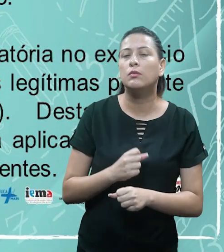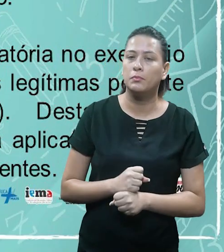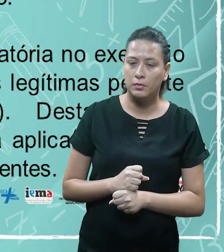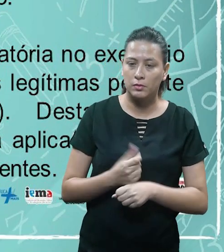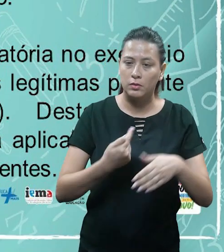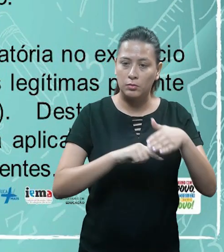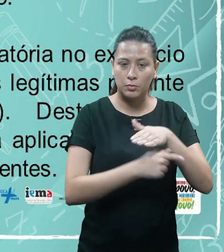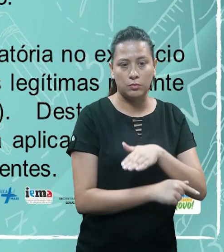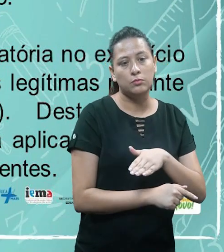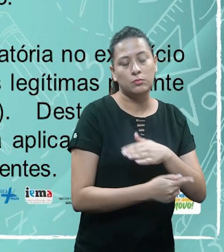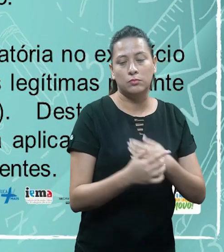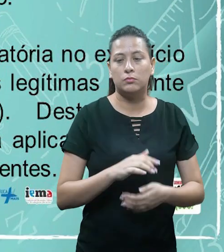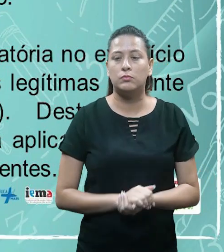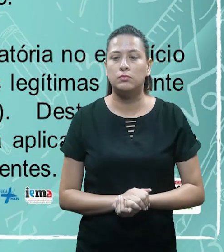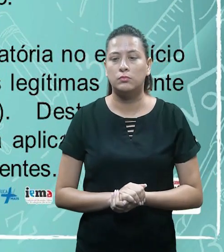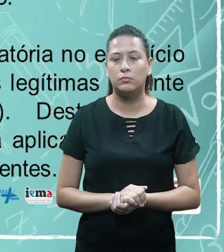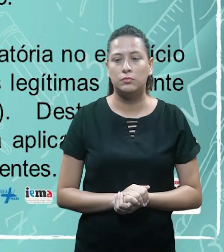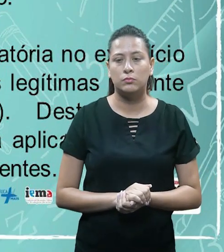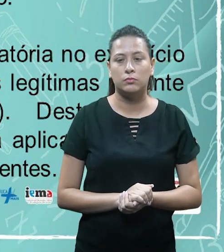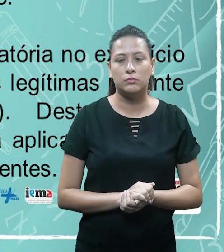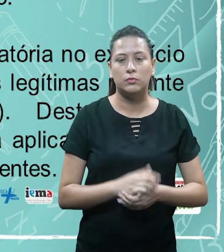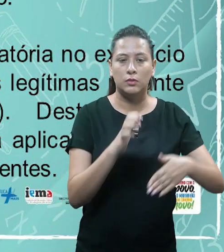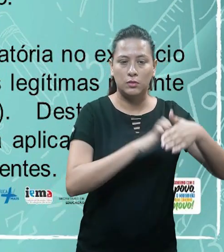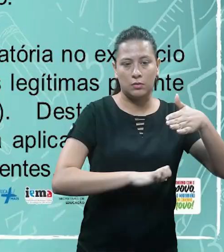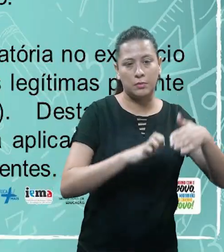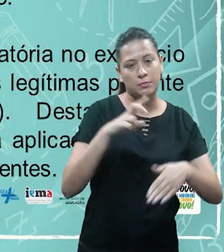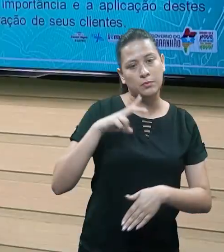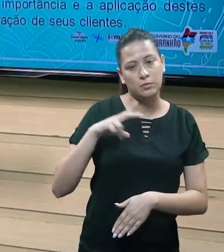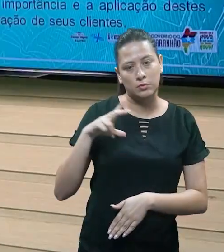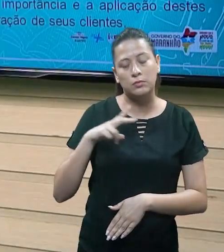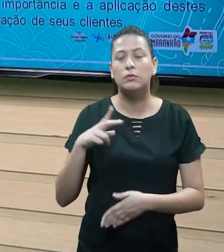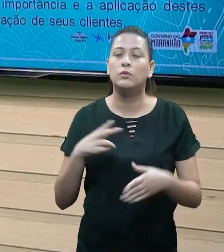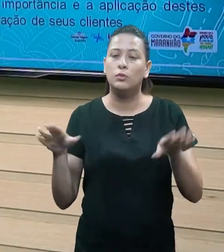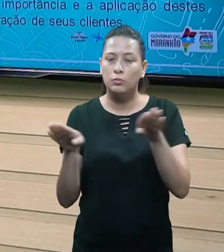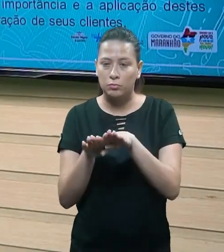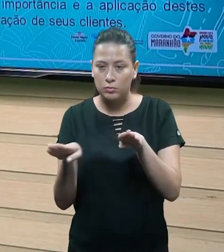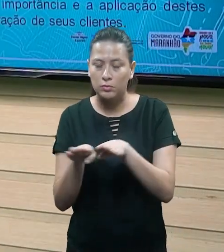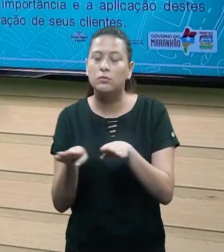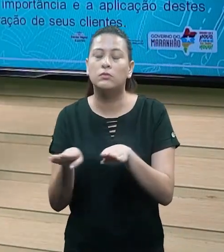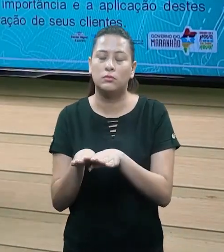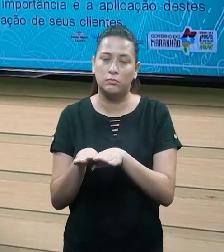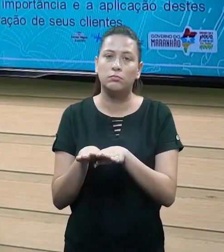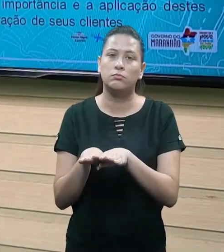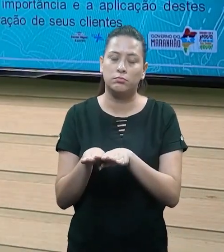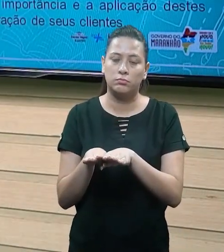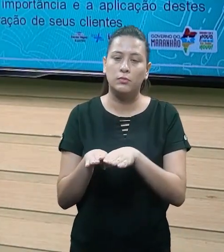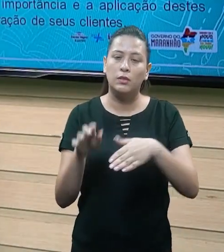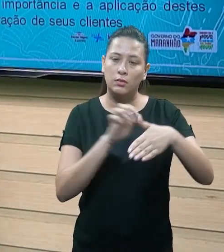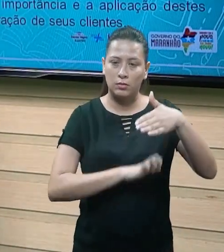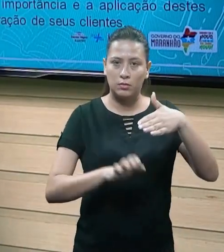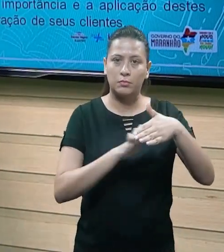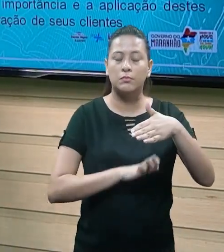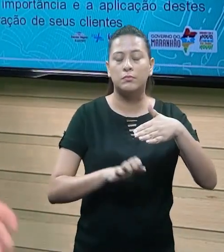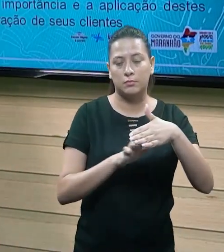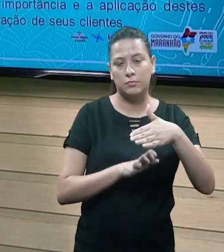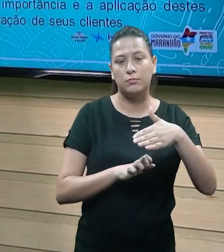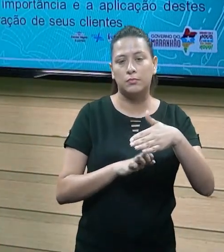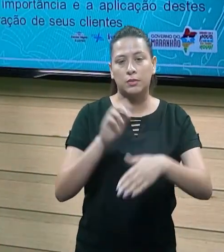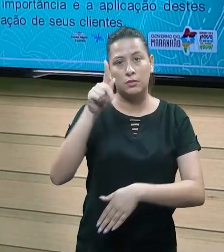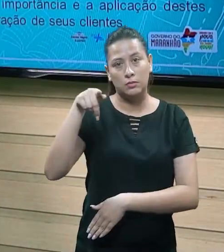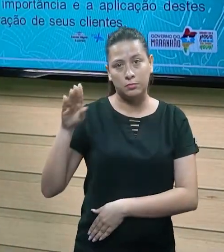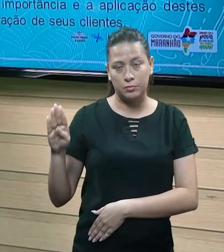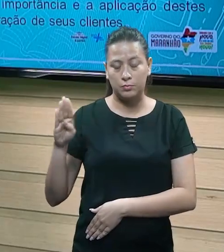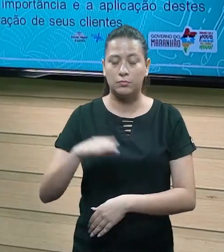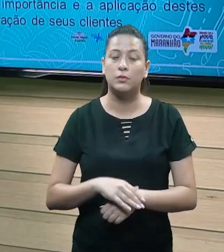setor privado como na contabilidade aplicada no setor público. Então esses princípios fundamentais, gente, eles devem ser respeitados como um todo,